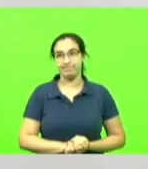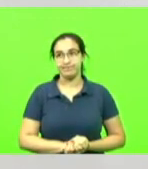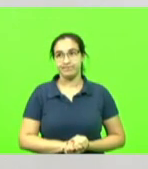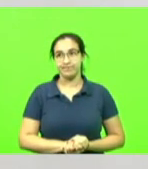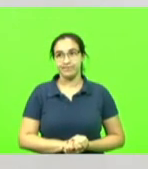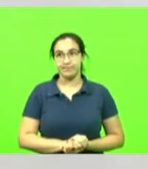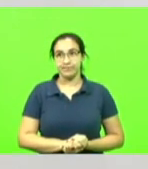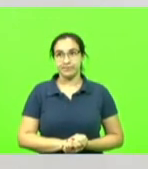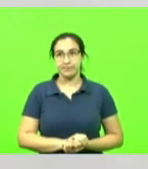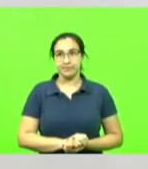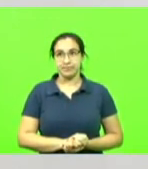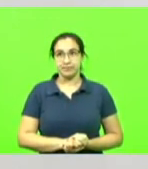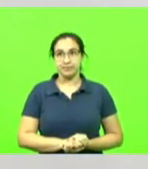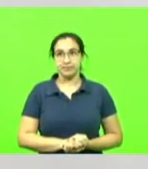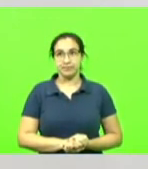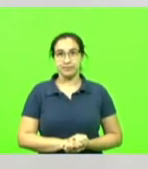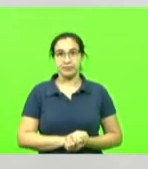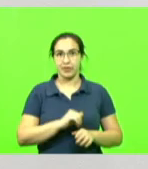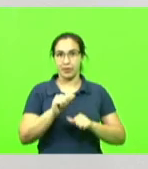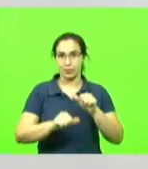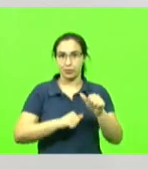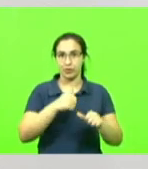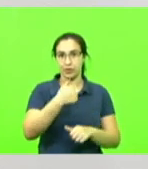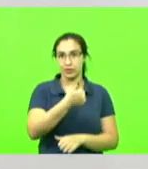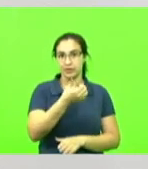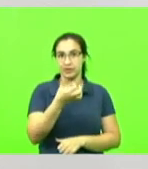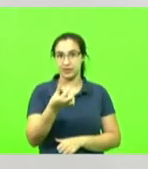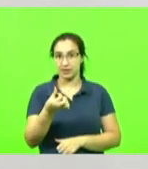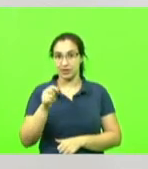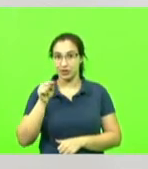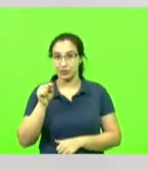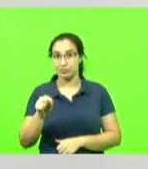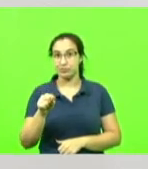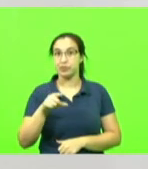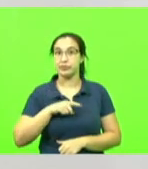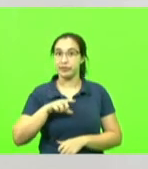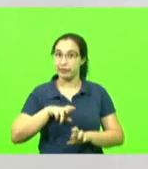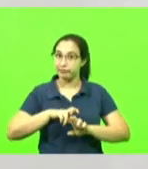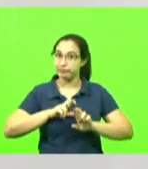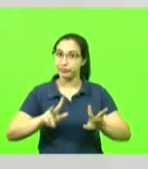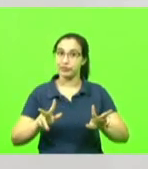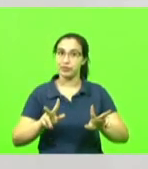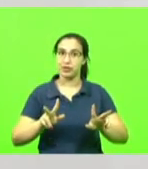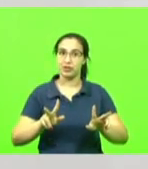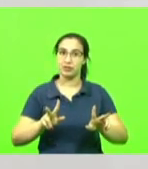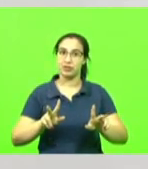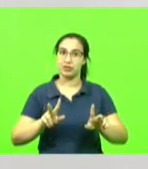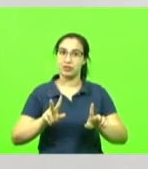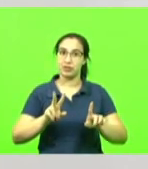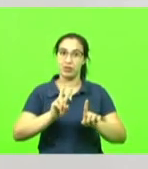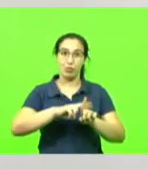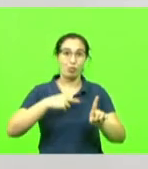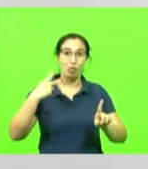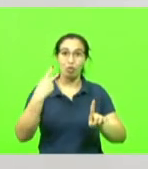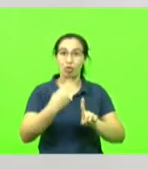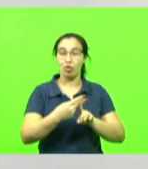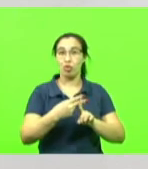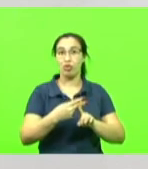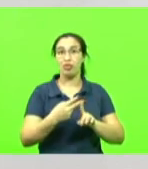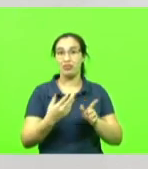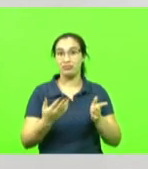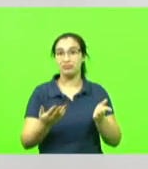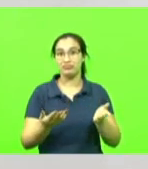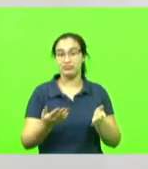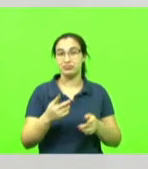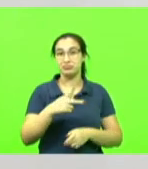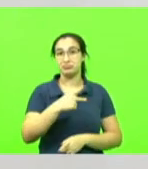Para R$ 16.000 tem uma grande diferença. Só o dobro de um professor que já passou